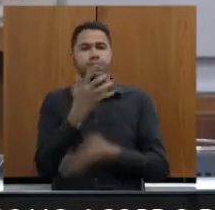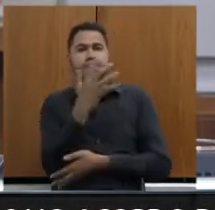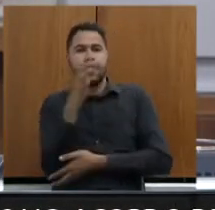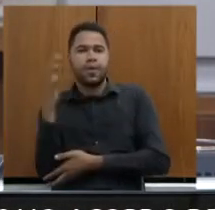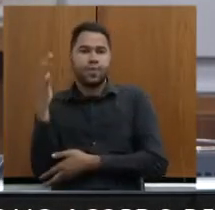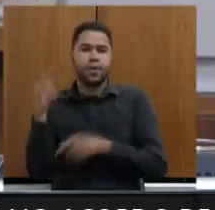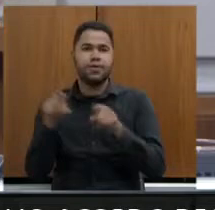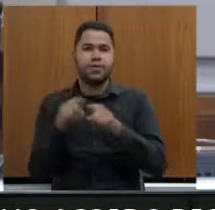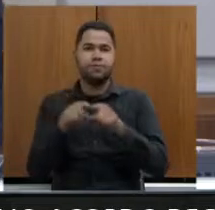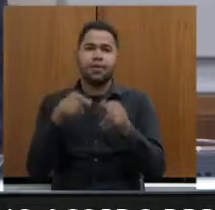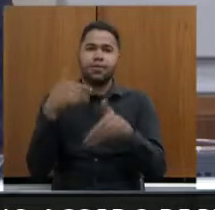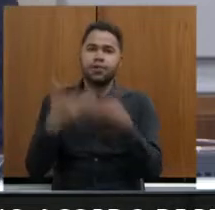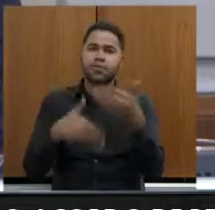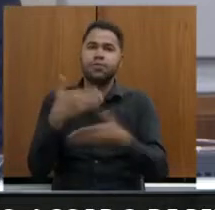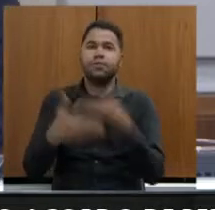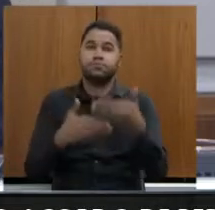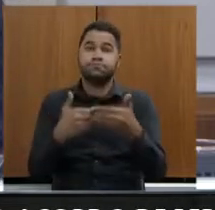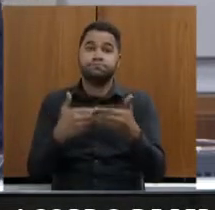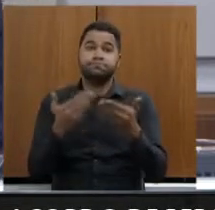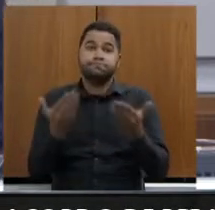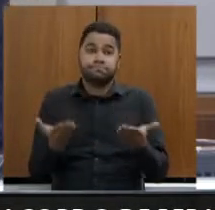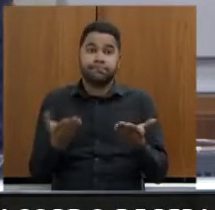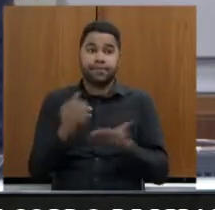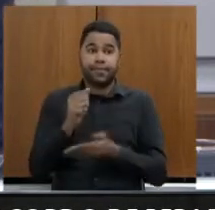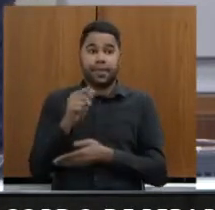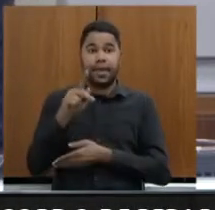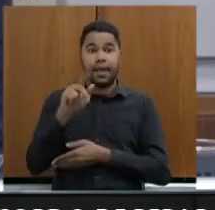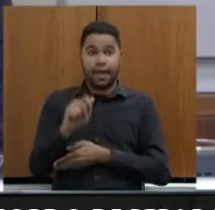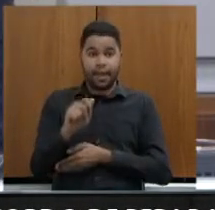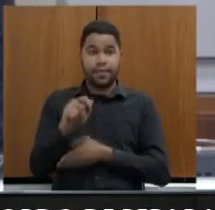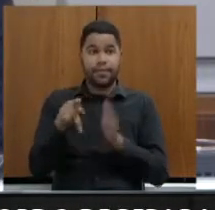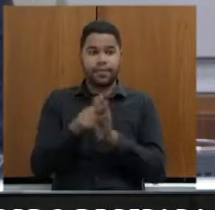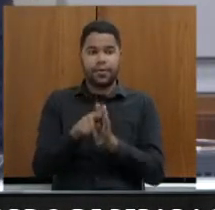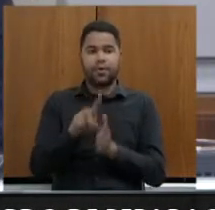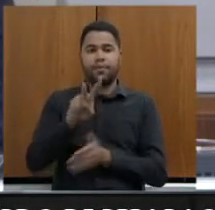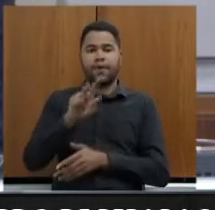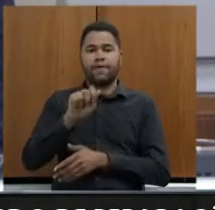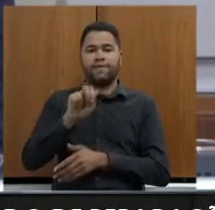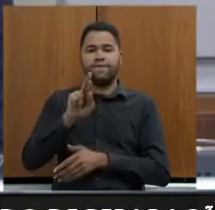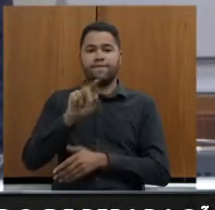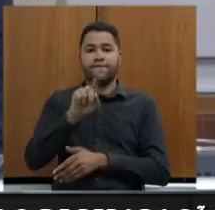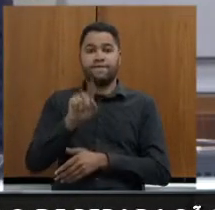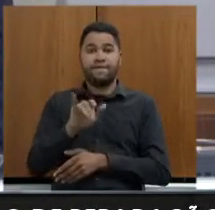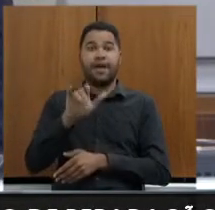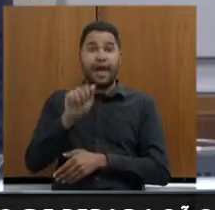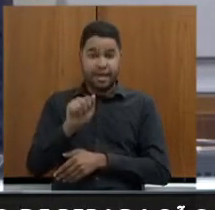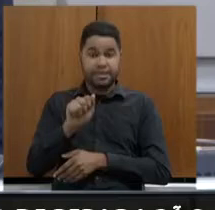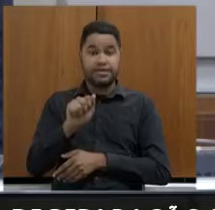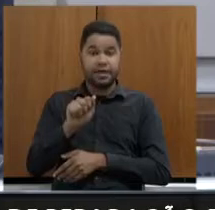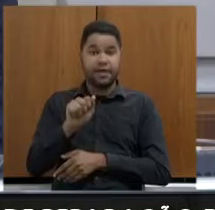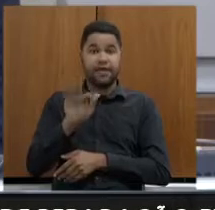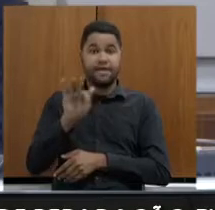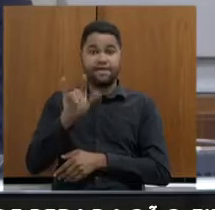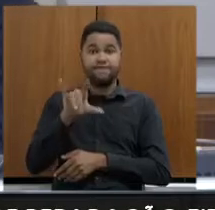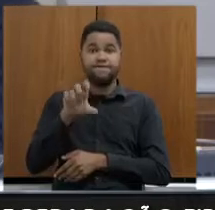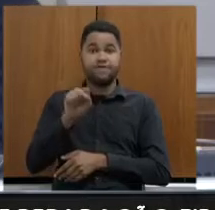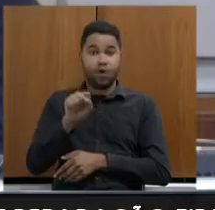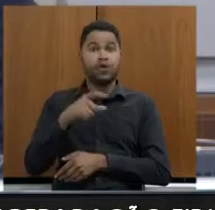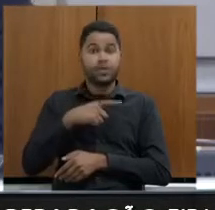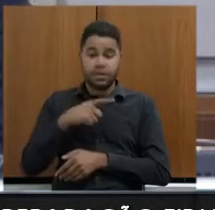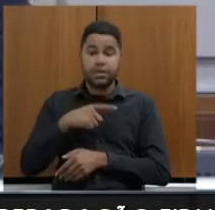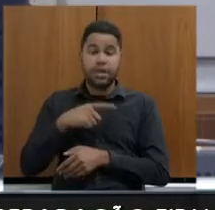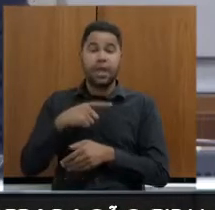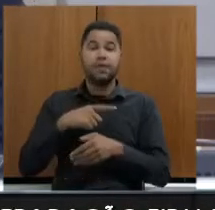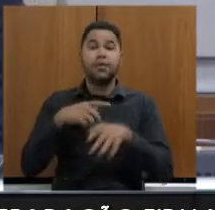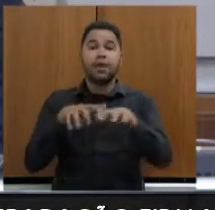desenvolvimento. Tanto é que na APA Varza das Flores, você tem mineração. Isso não é o Rodonel que